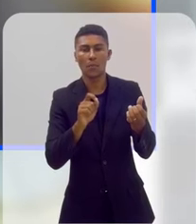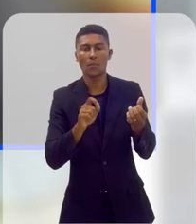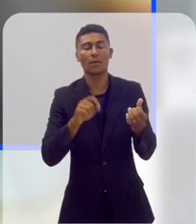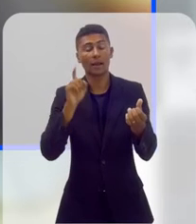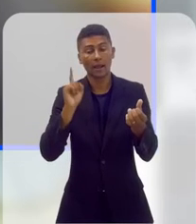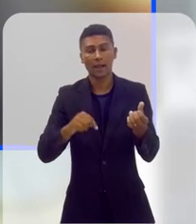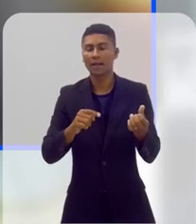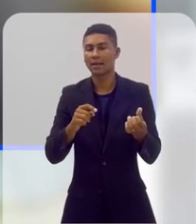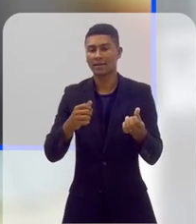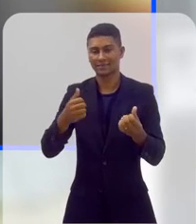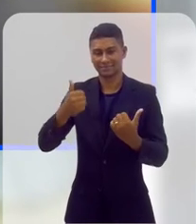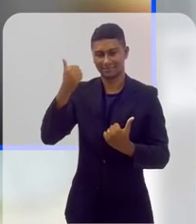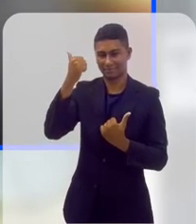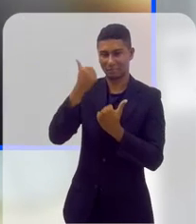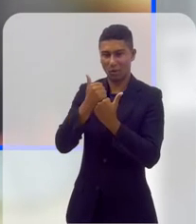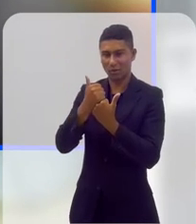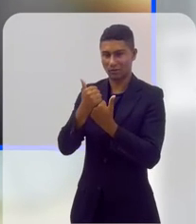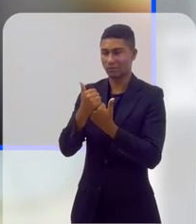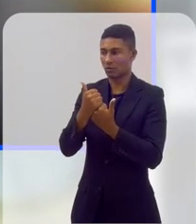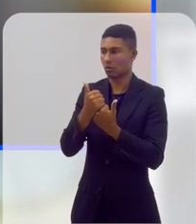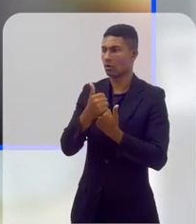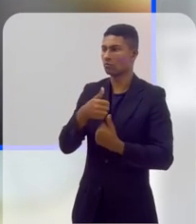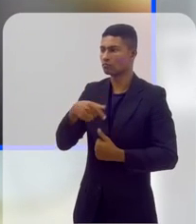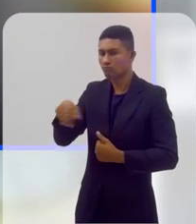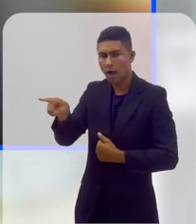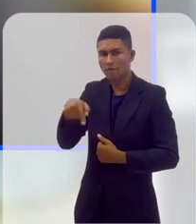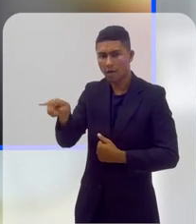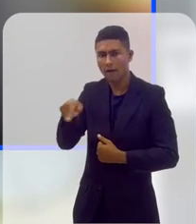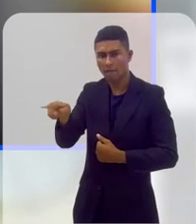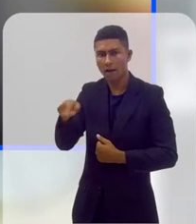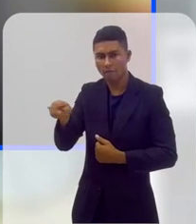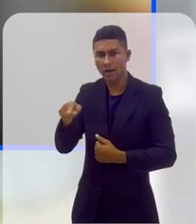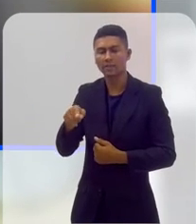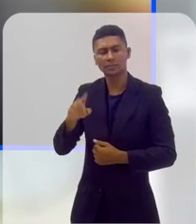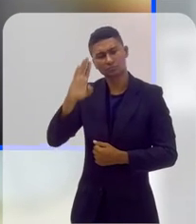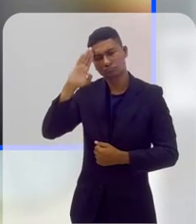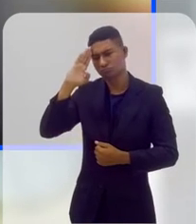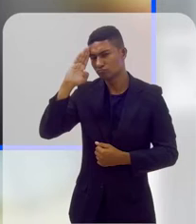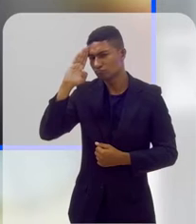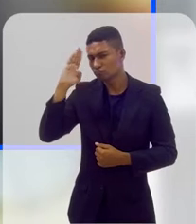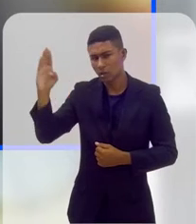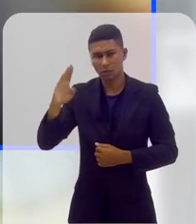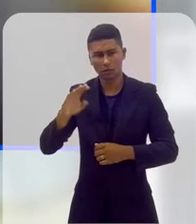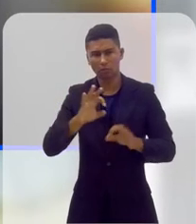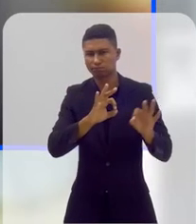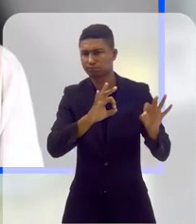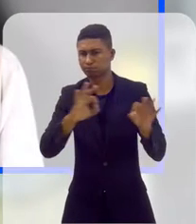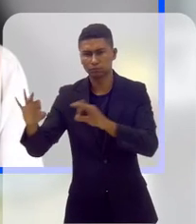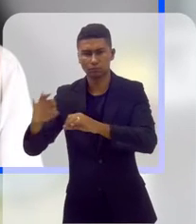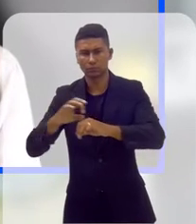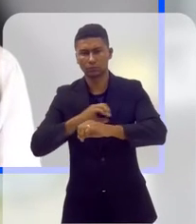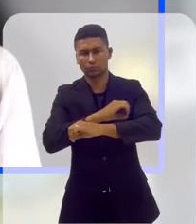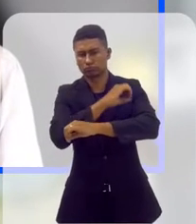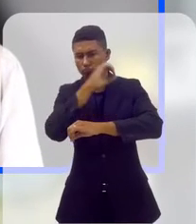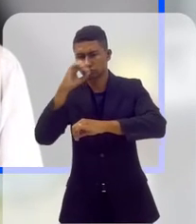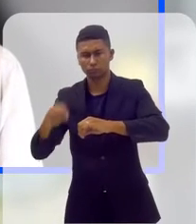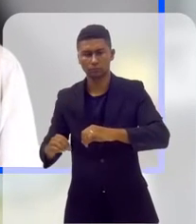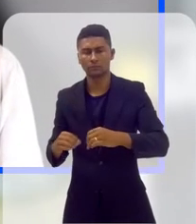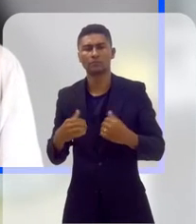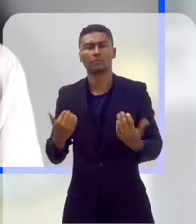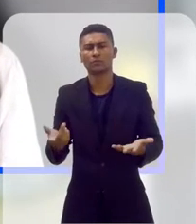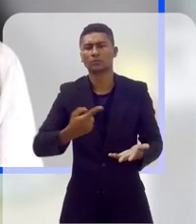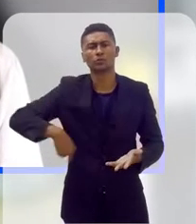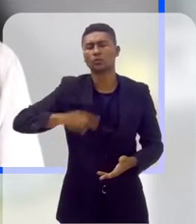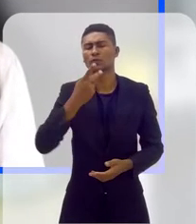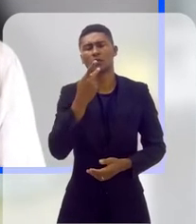seis dessas pessoas são bolsistas, ou seja, recebem, né, para estar lá, porque tem uma dedicação exclusiva para esse